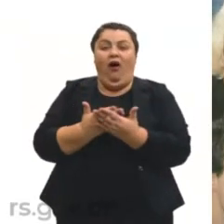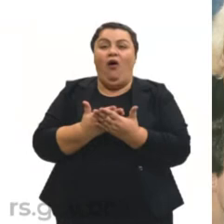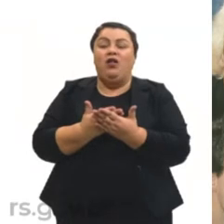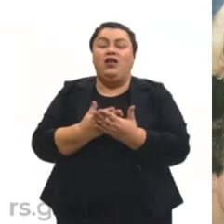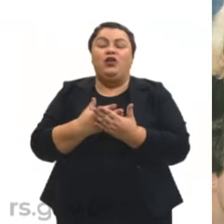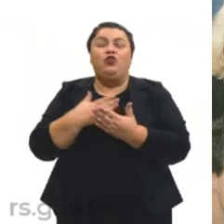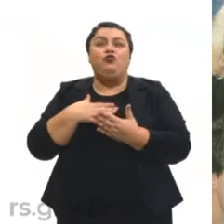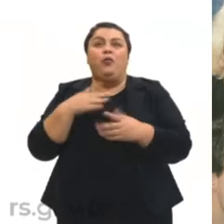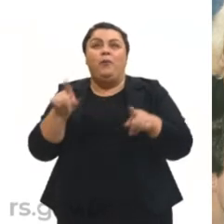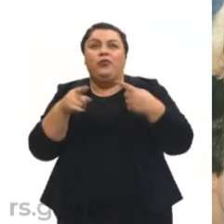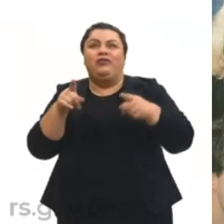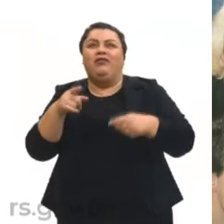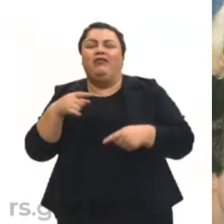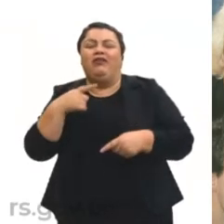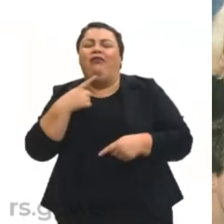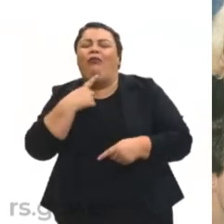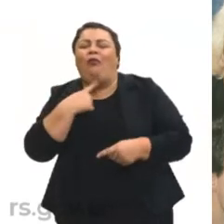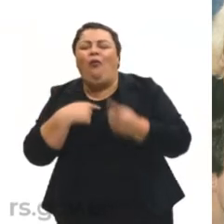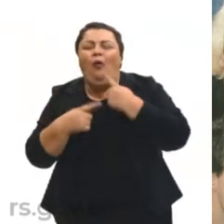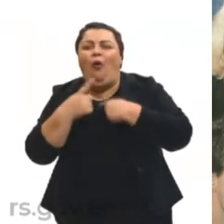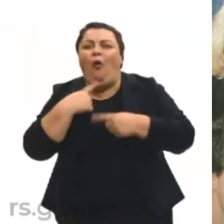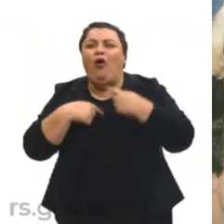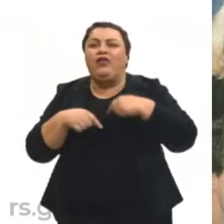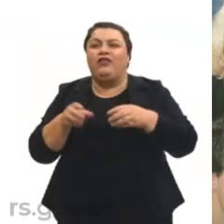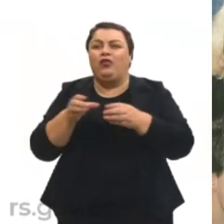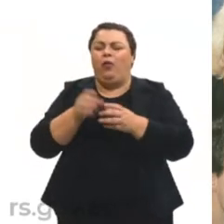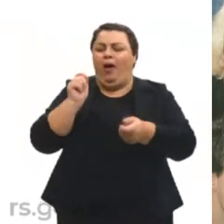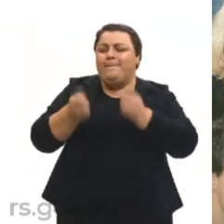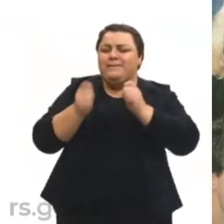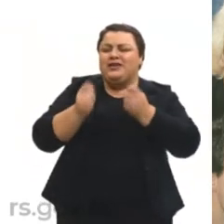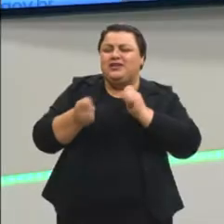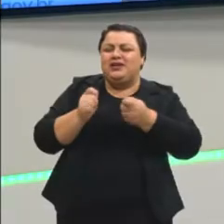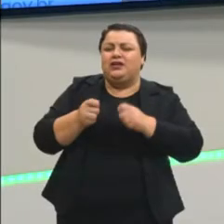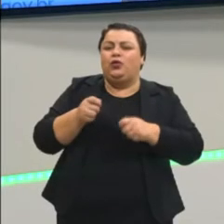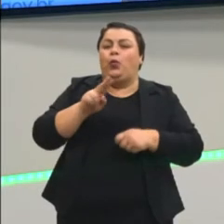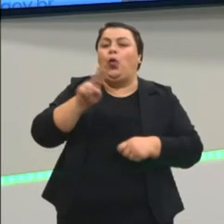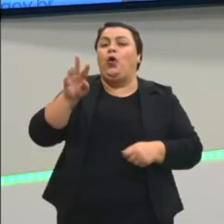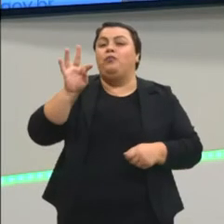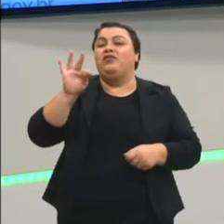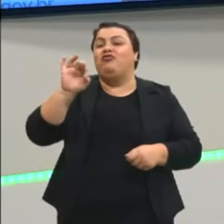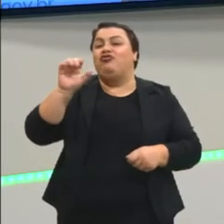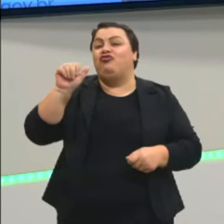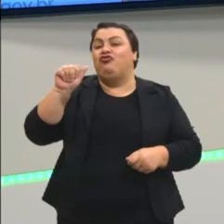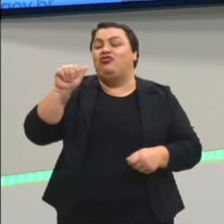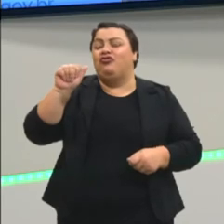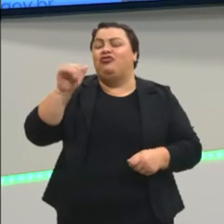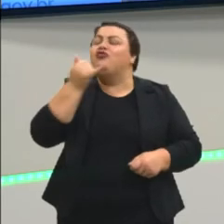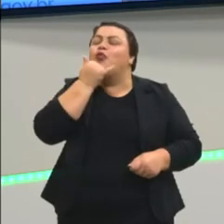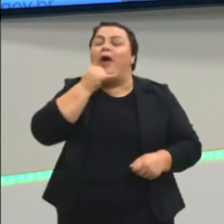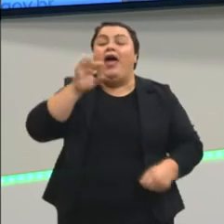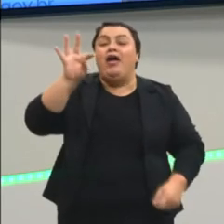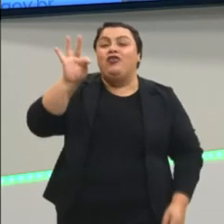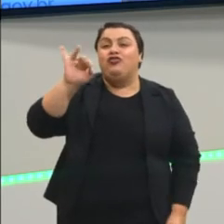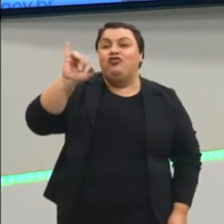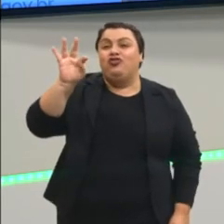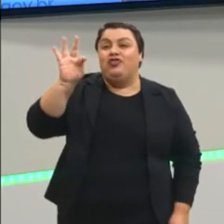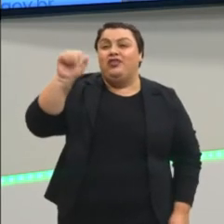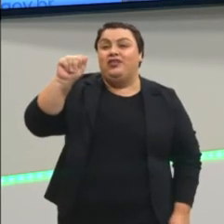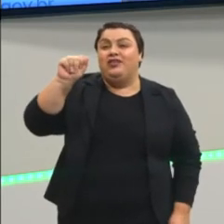de uma música que eu gosto muito, de uma banda que se chama Titãs. Aqui no cantinho vocês têm uma foto deles.